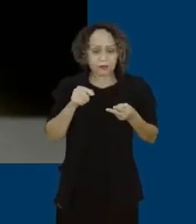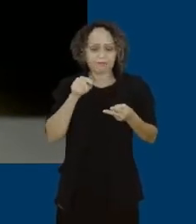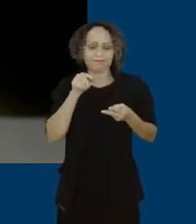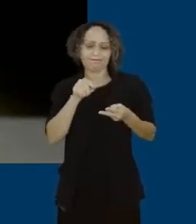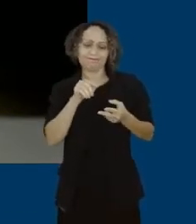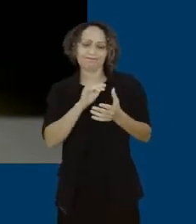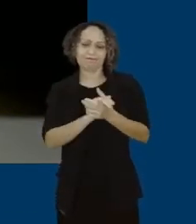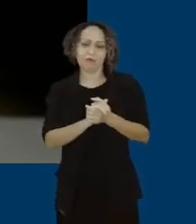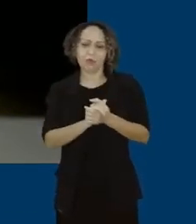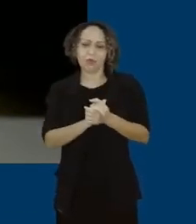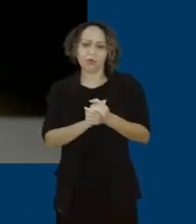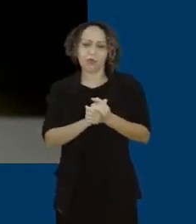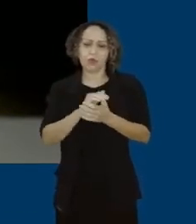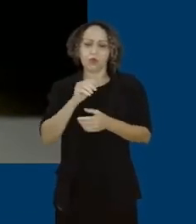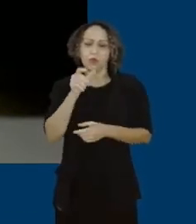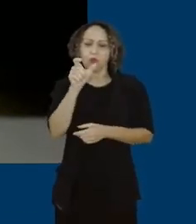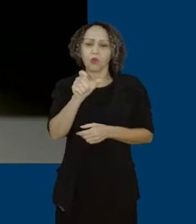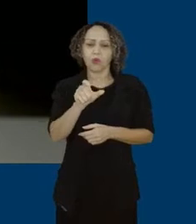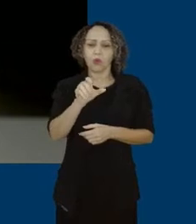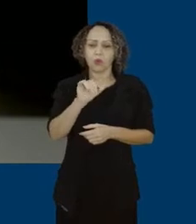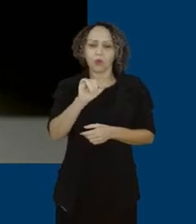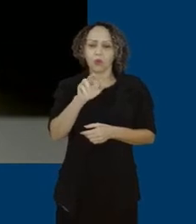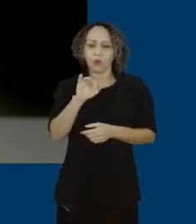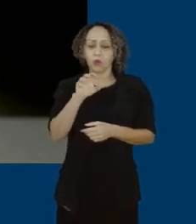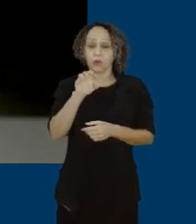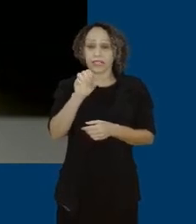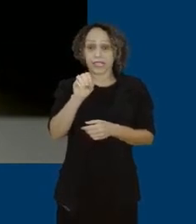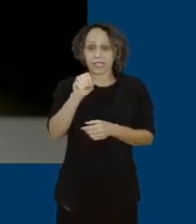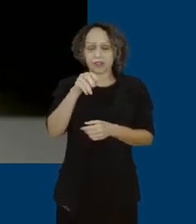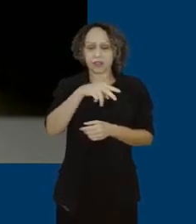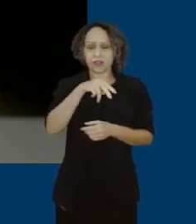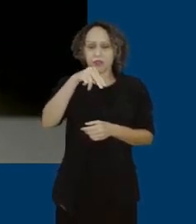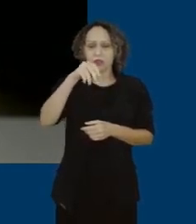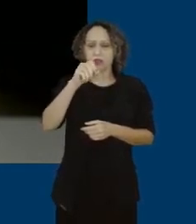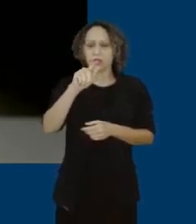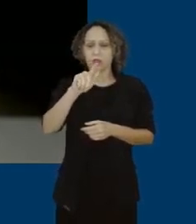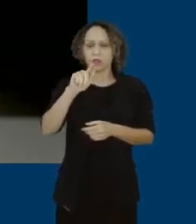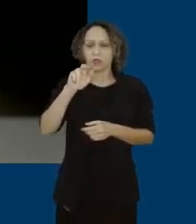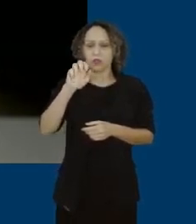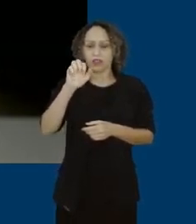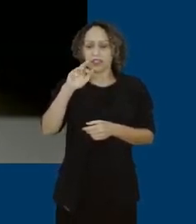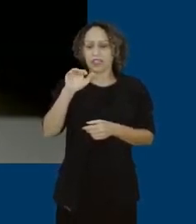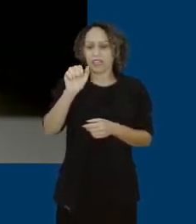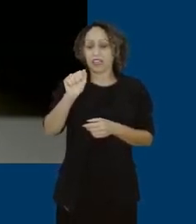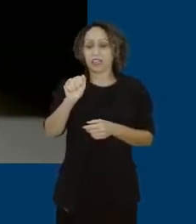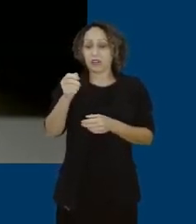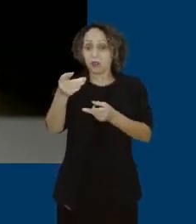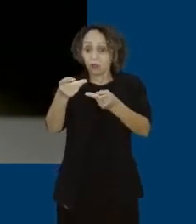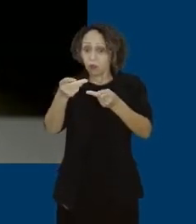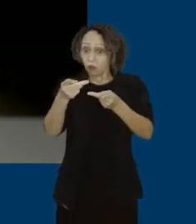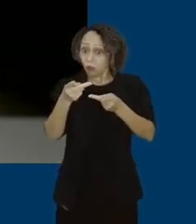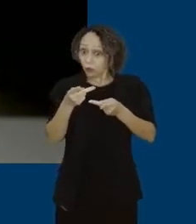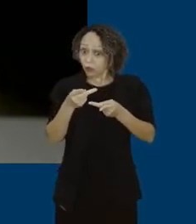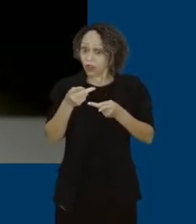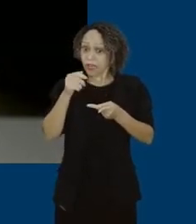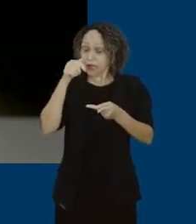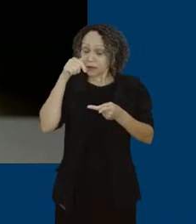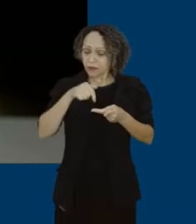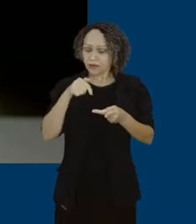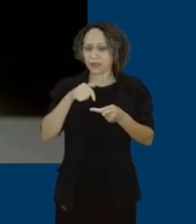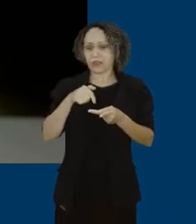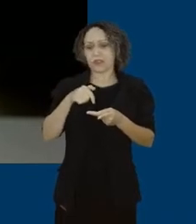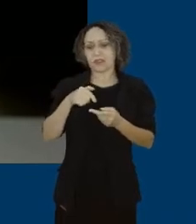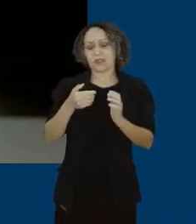não convoca o Ciro Nogueira, não coloca o requerimento em votação, porque está por trás disso o Centrão. Então o MEC está virando um